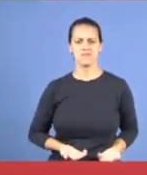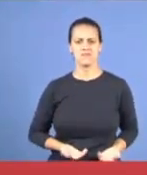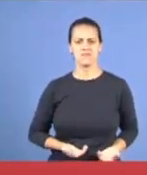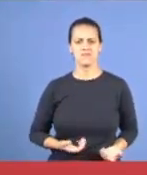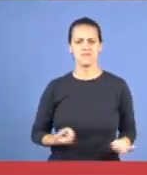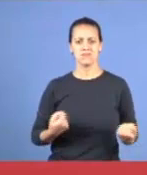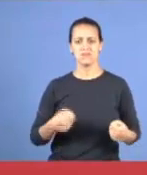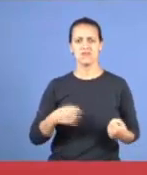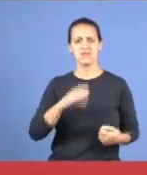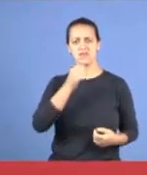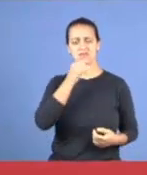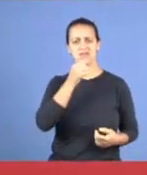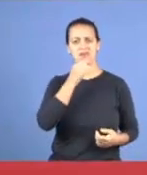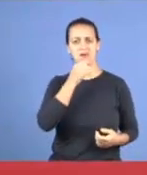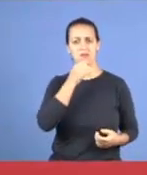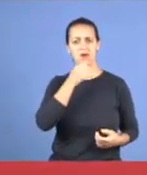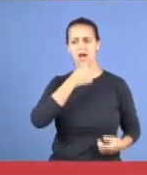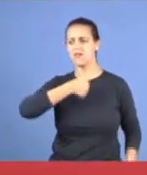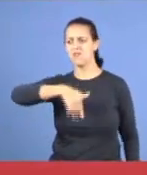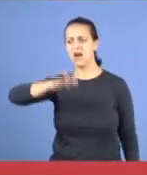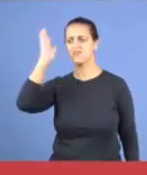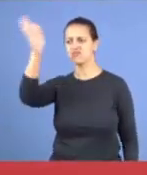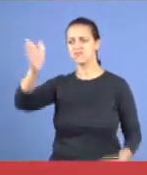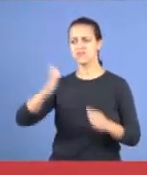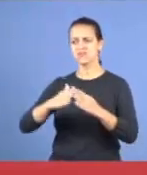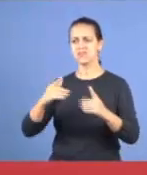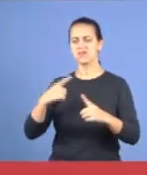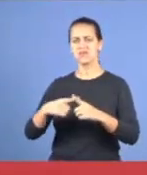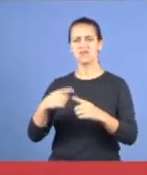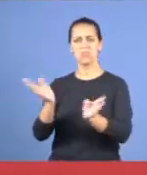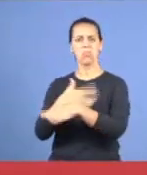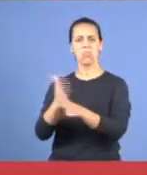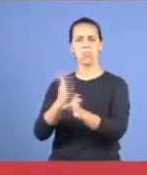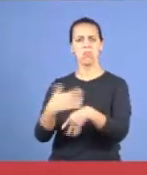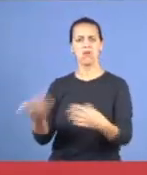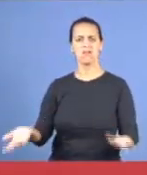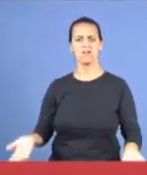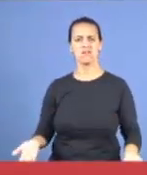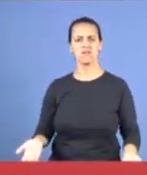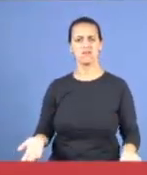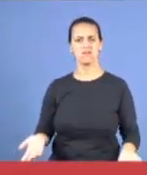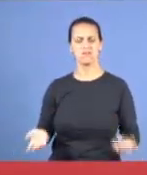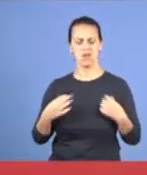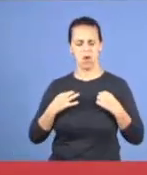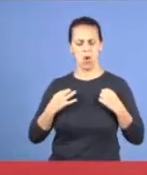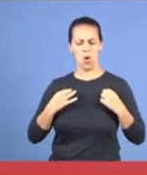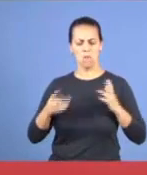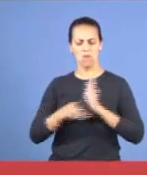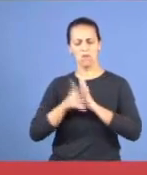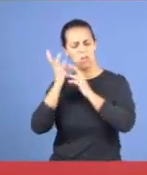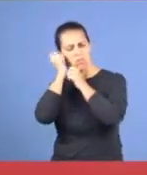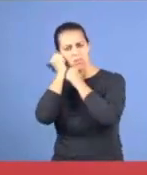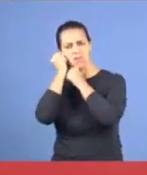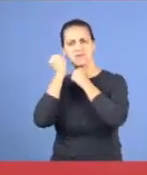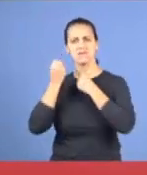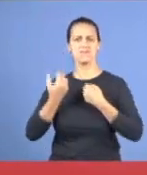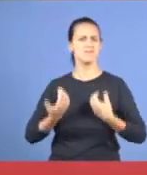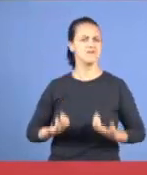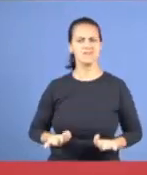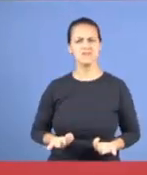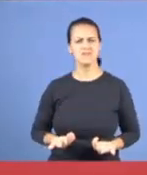acordar, já vai direto, para a igreja, vai direto, de camisola, seja lá de que for, e até,